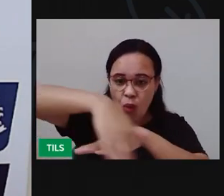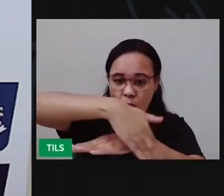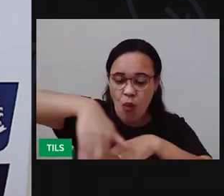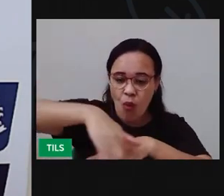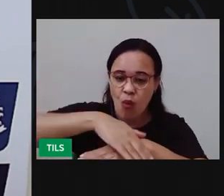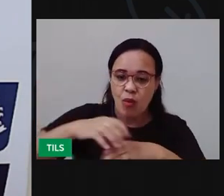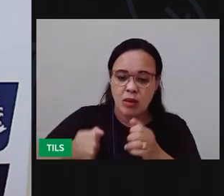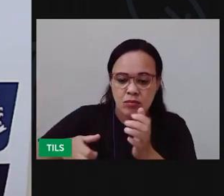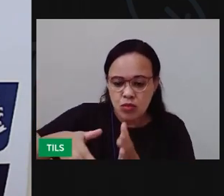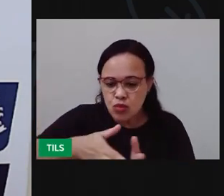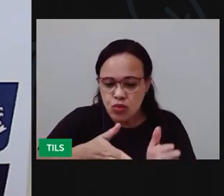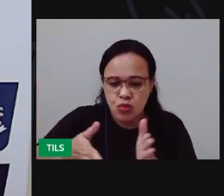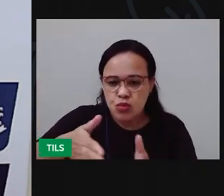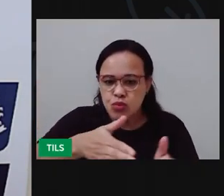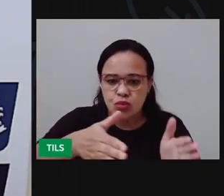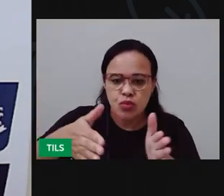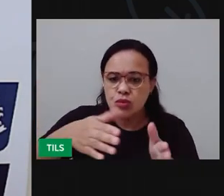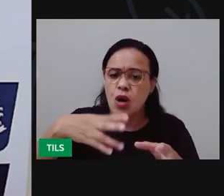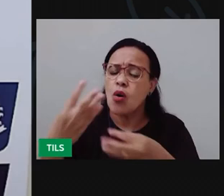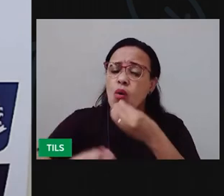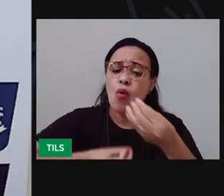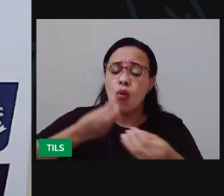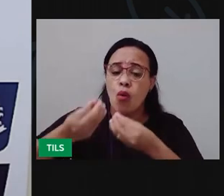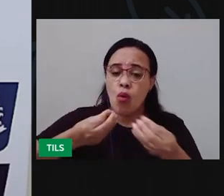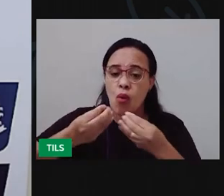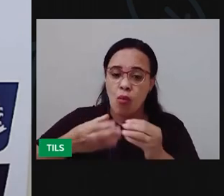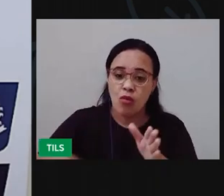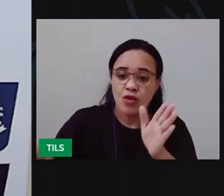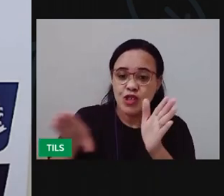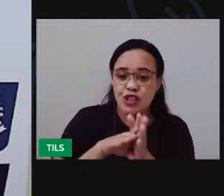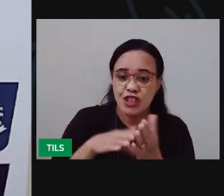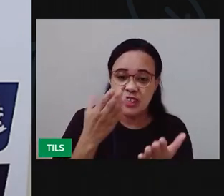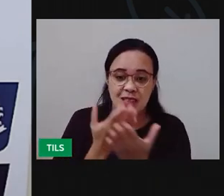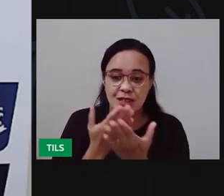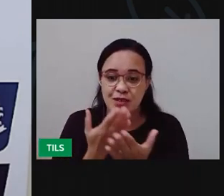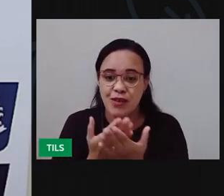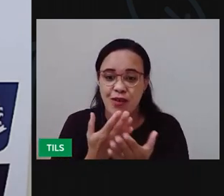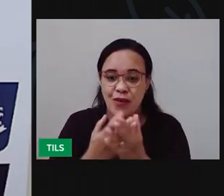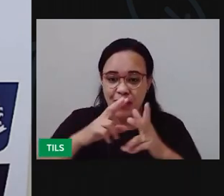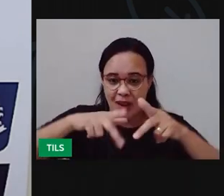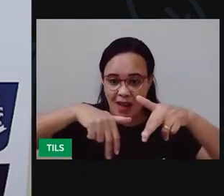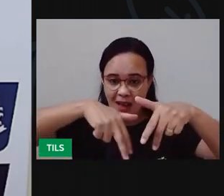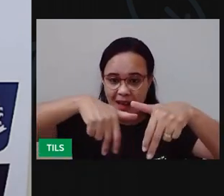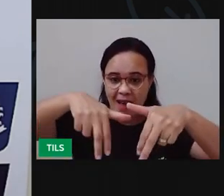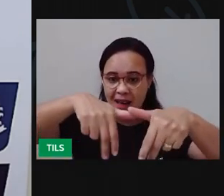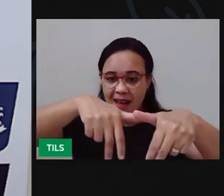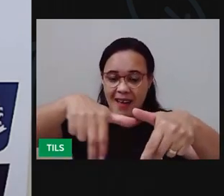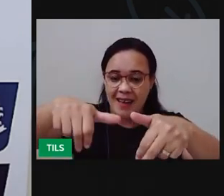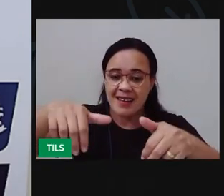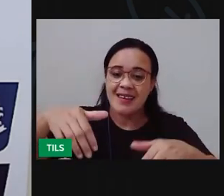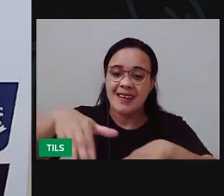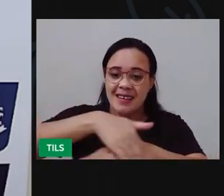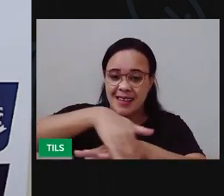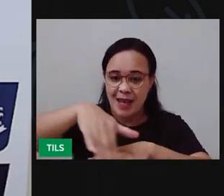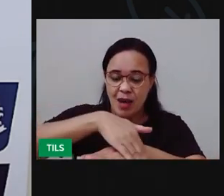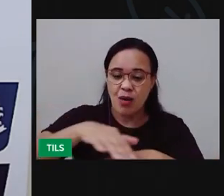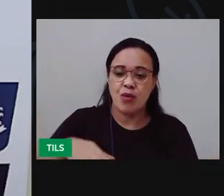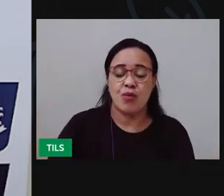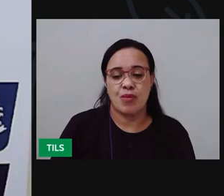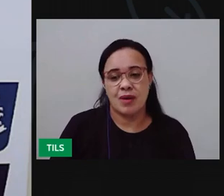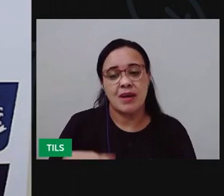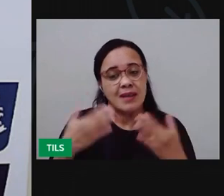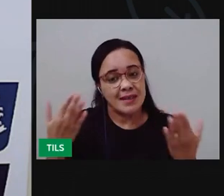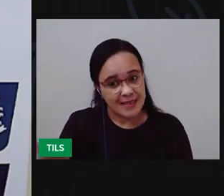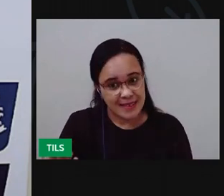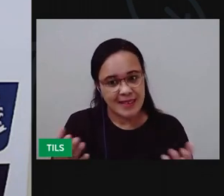escola observando aí as características da vegetação que você encontra agora crianças a gente vai se despedindo